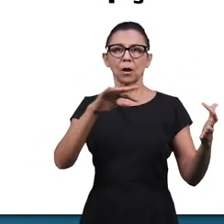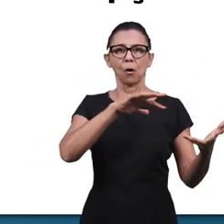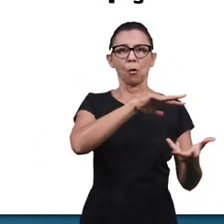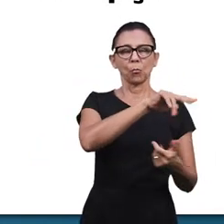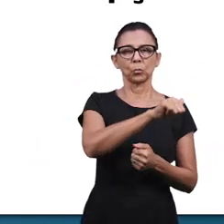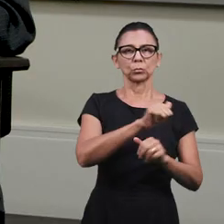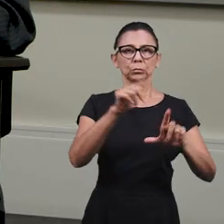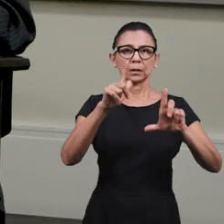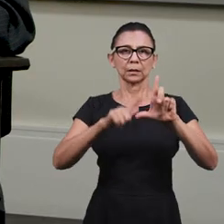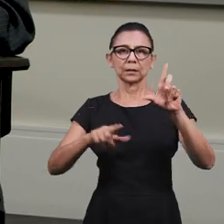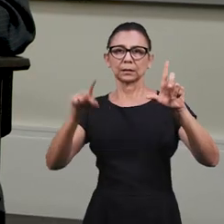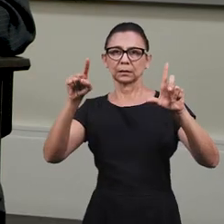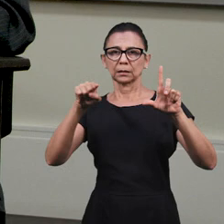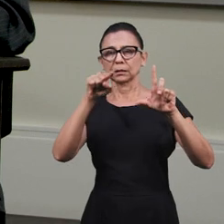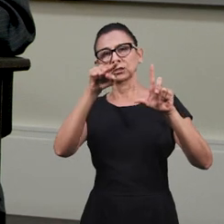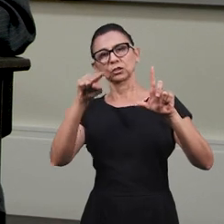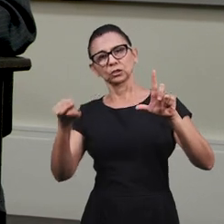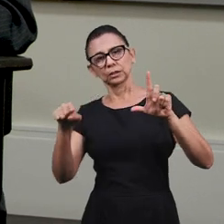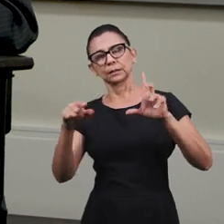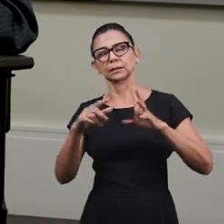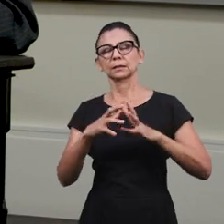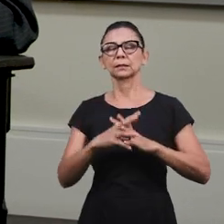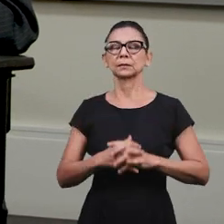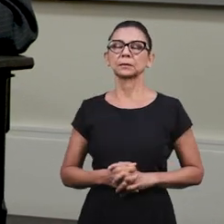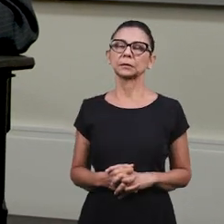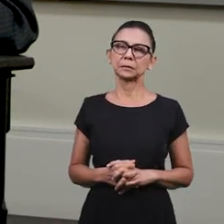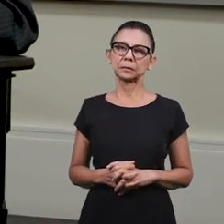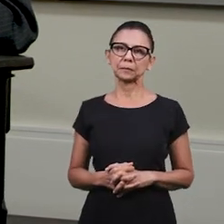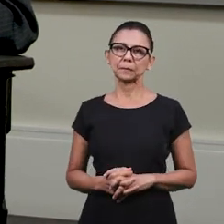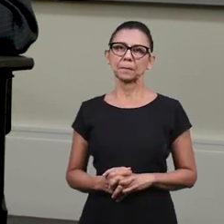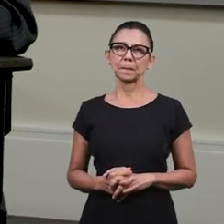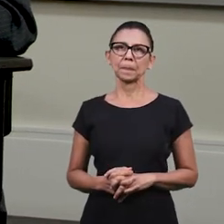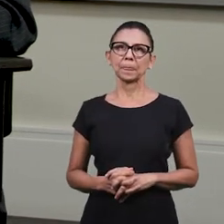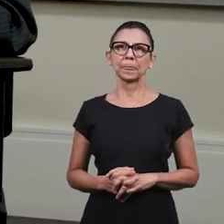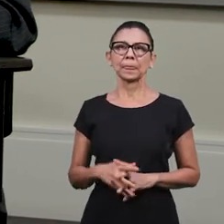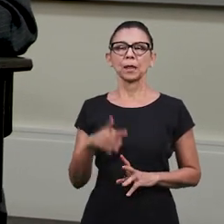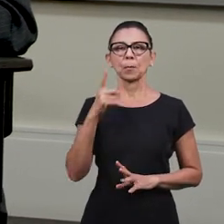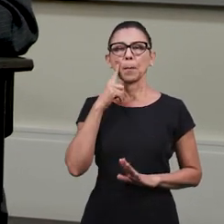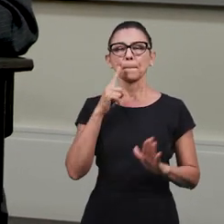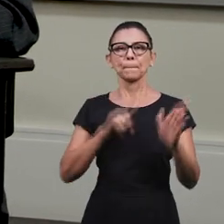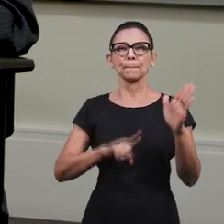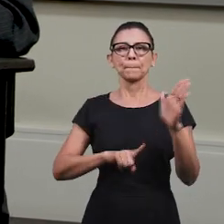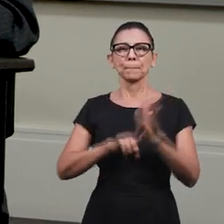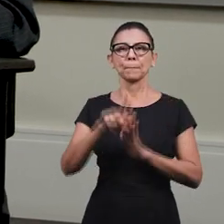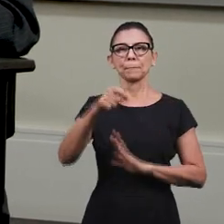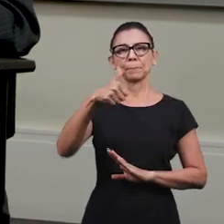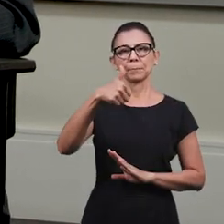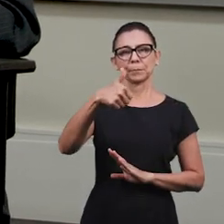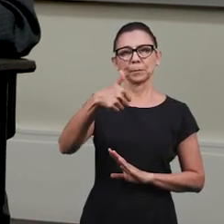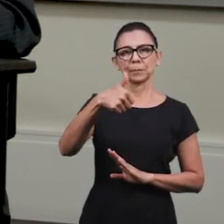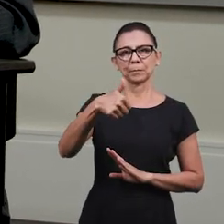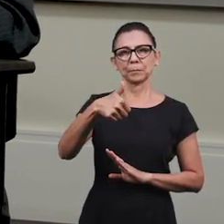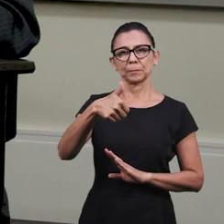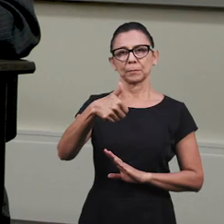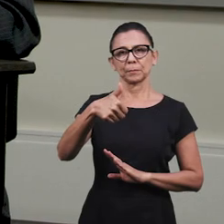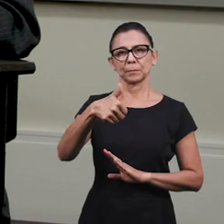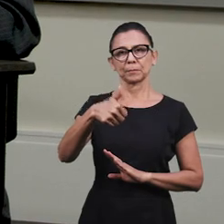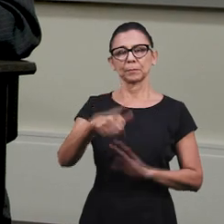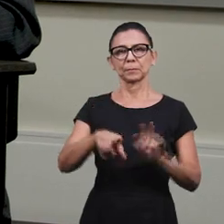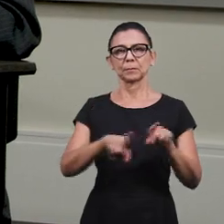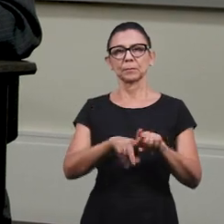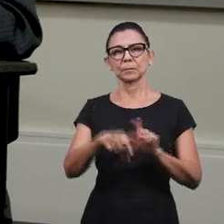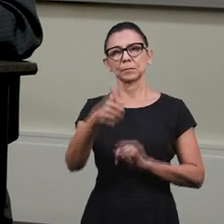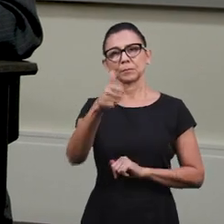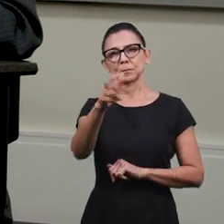a letra X. E nós vamos então agora dar início à nossa primeira pergunta para recebermos também a nossa